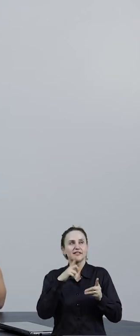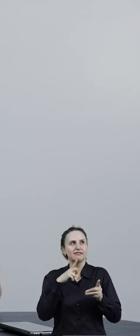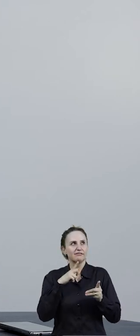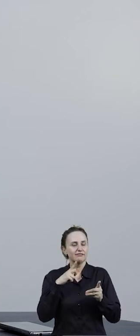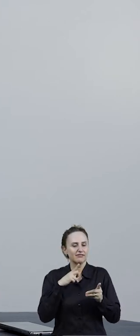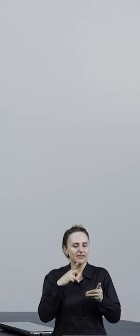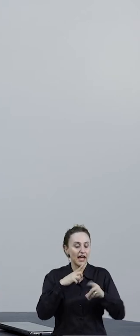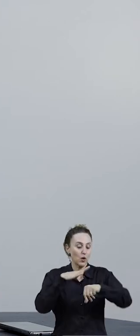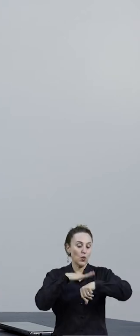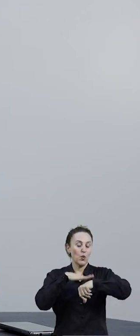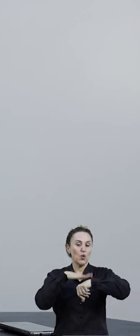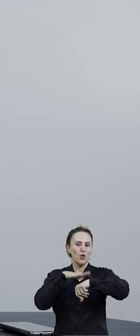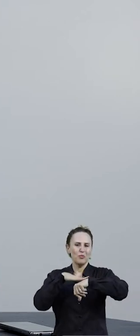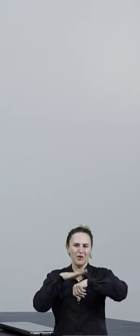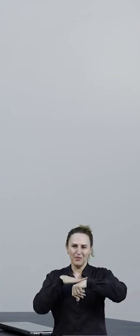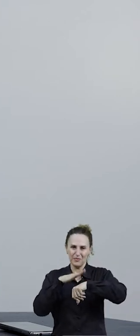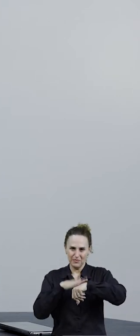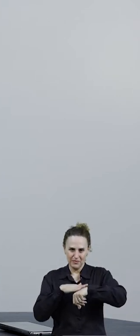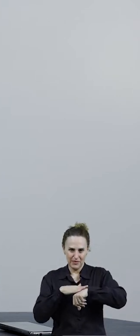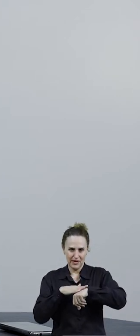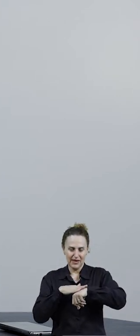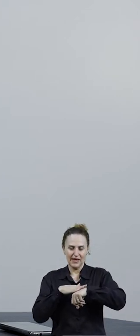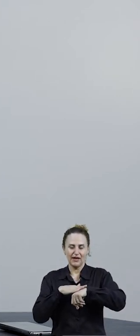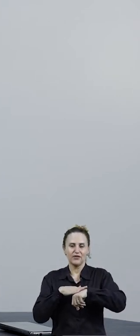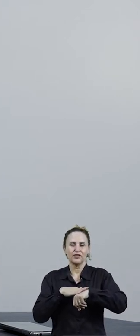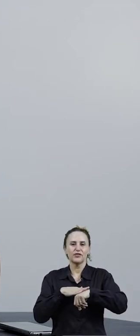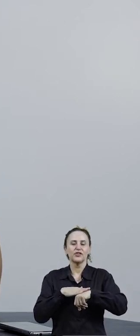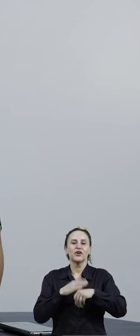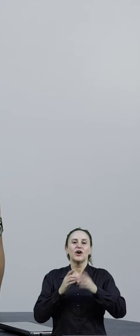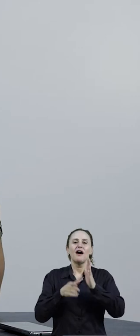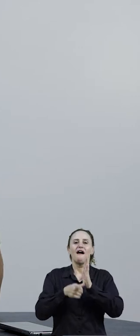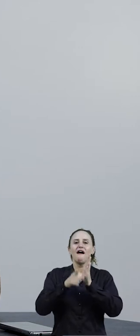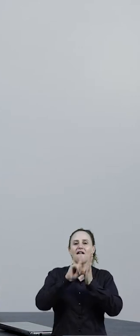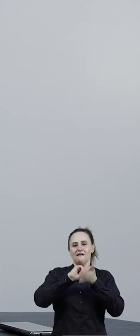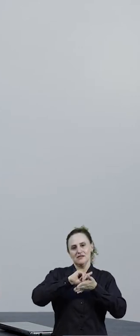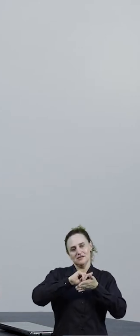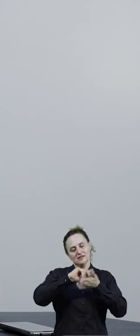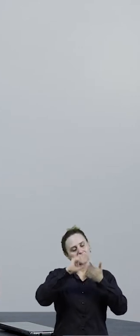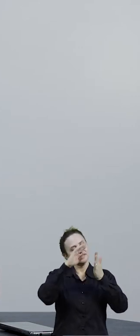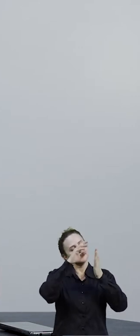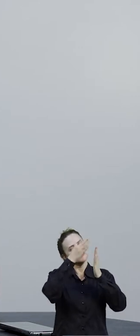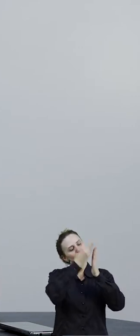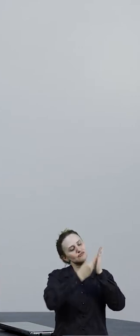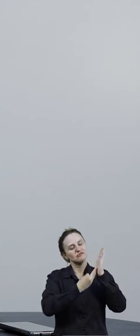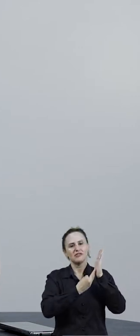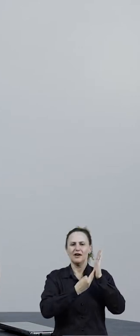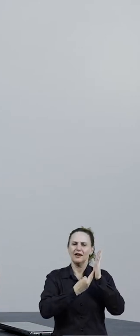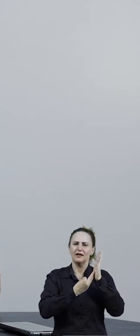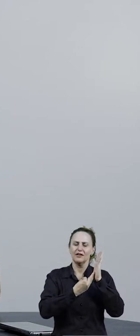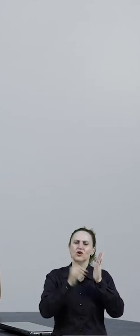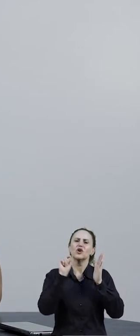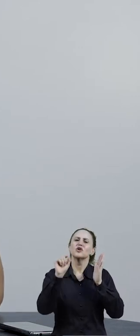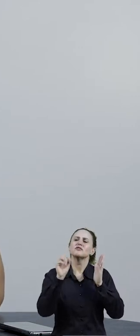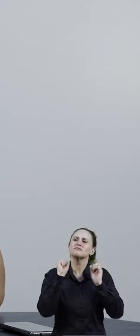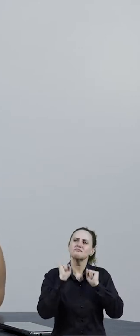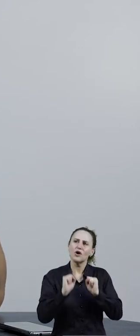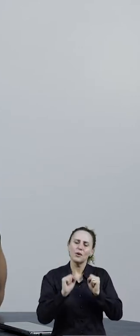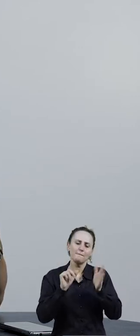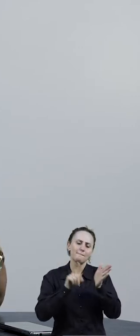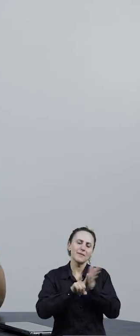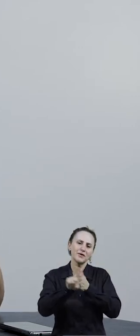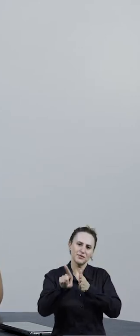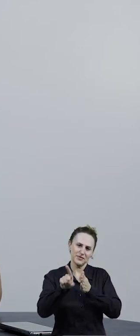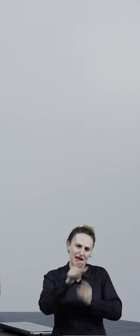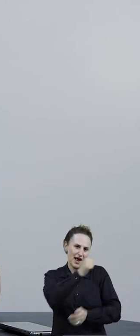Lá tem o momento anterior à leitura do texto, como que você ativa conhecimento prévio do aluno, que tipo de pergunta você pode